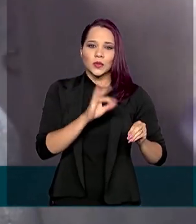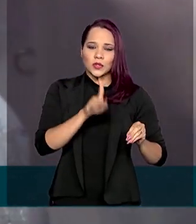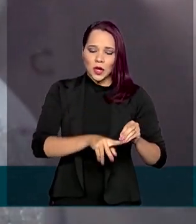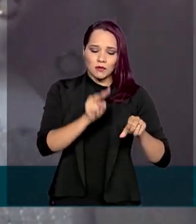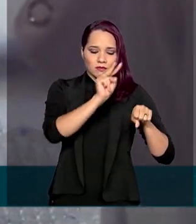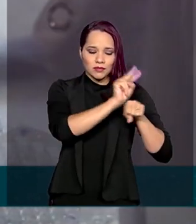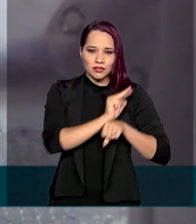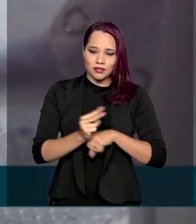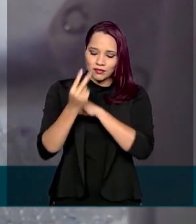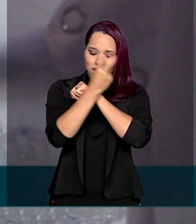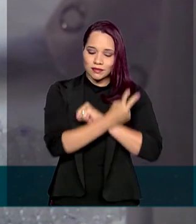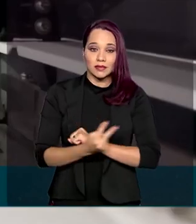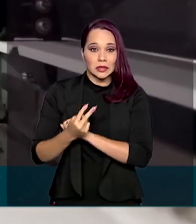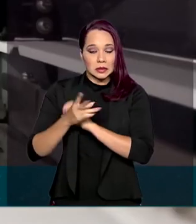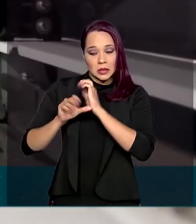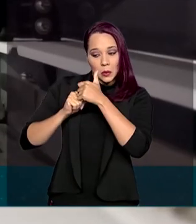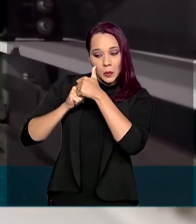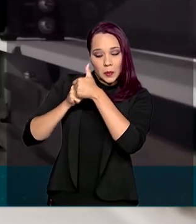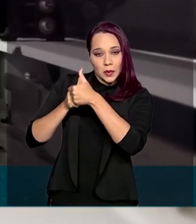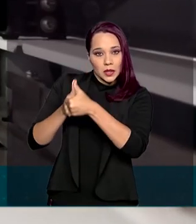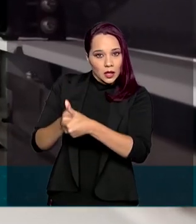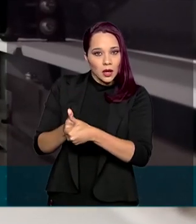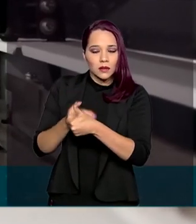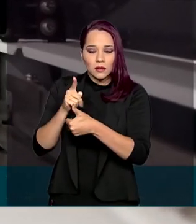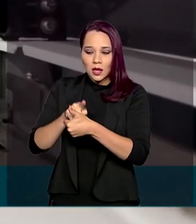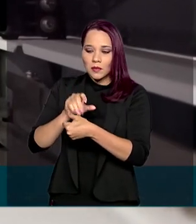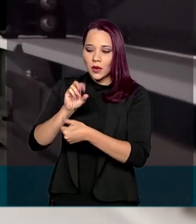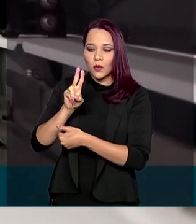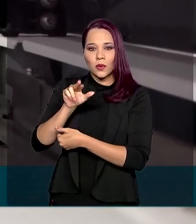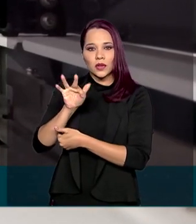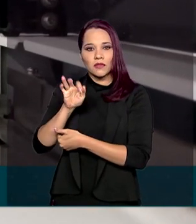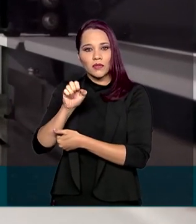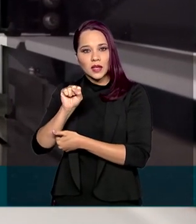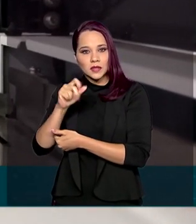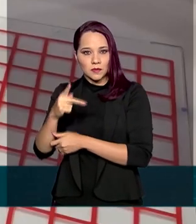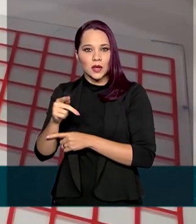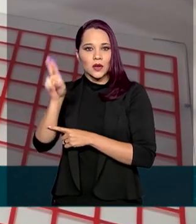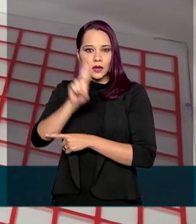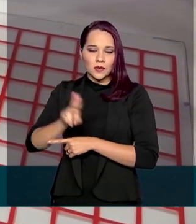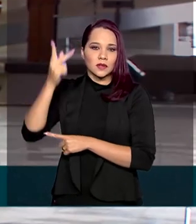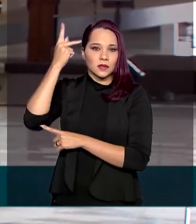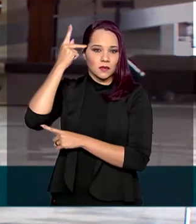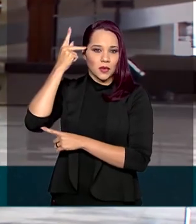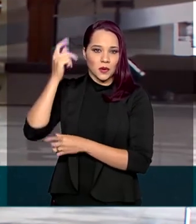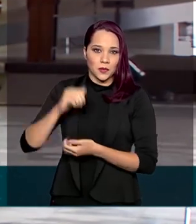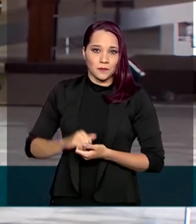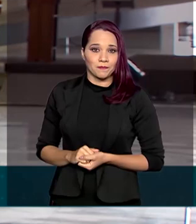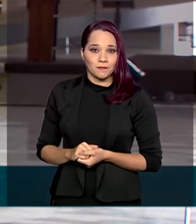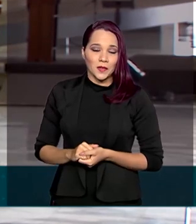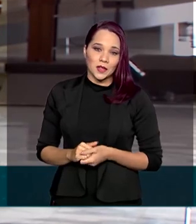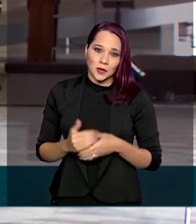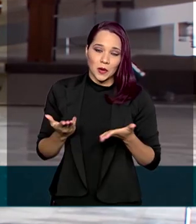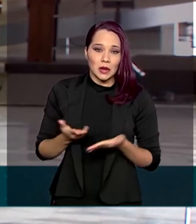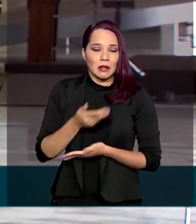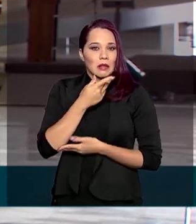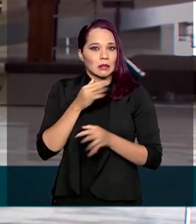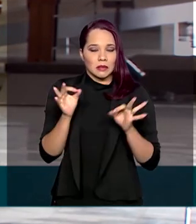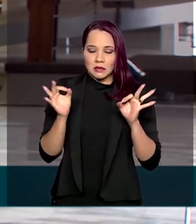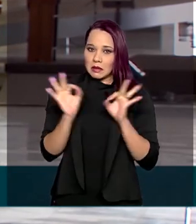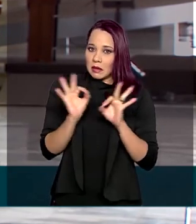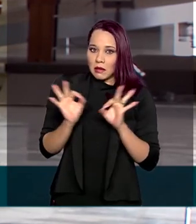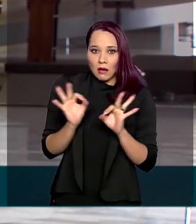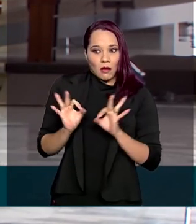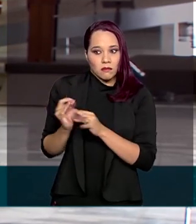imunizados e estão sendo acompanhados de perto pela Unifesp, a Universidade Federal de São Paulo. Por hora, nenhuma reação